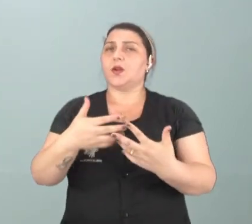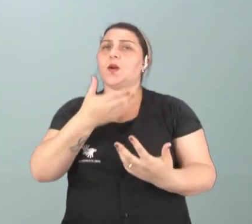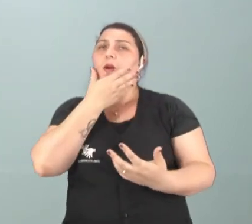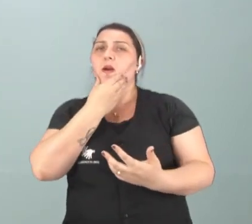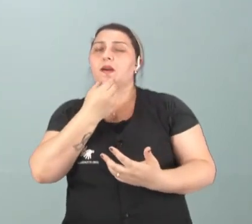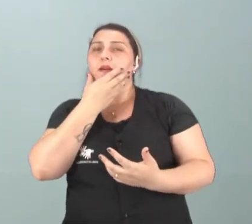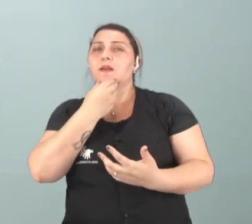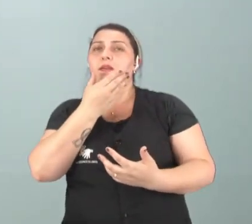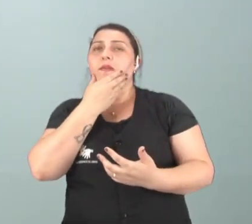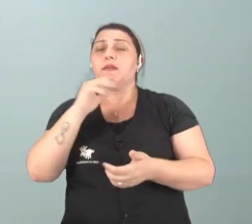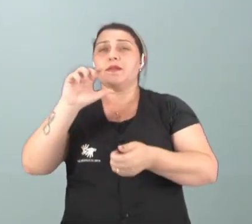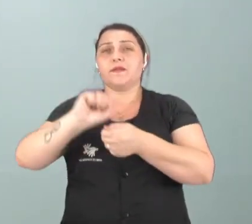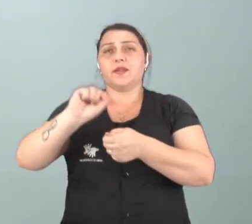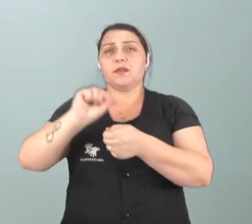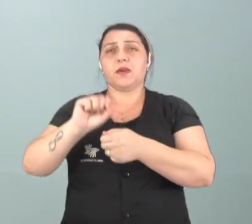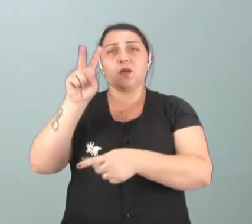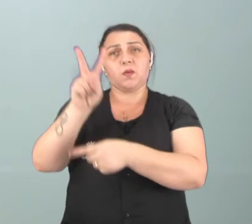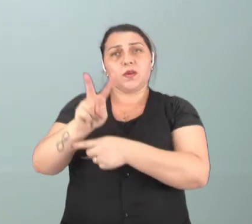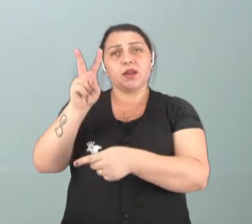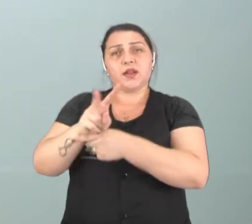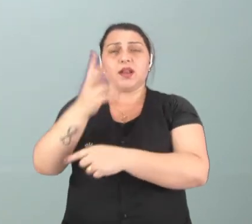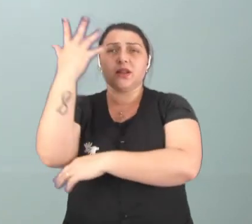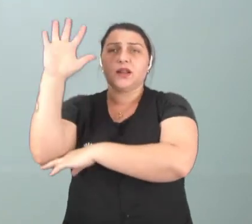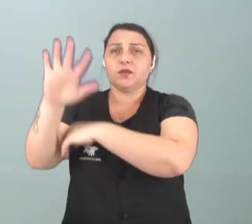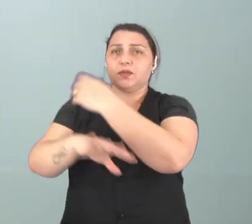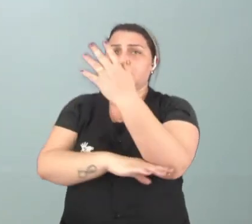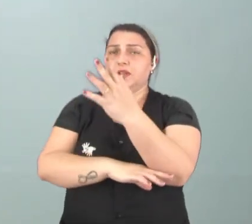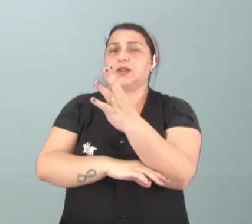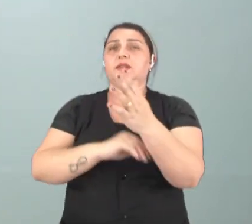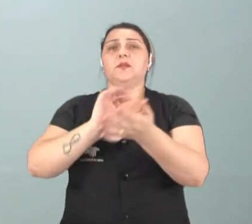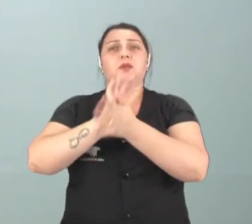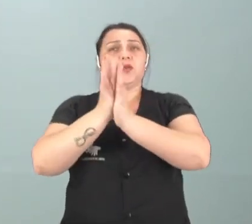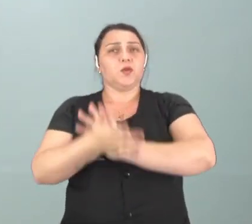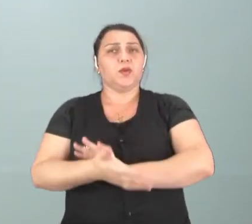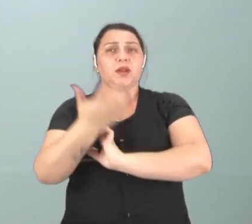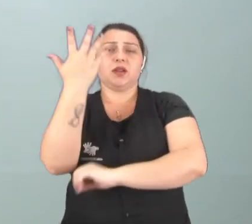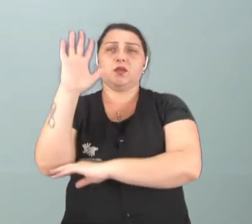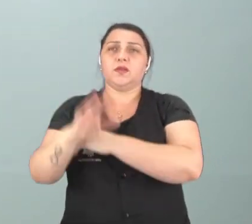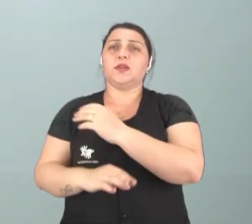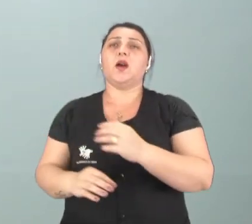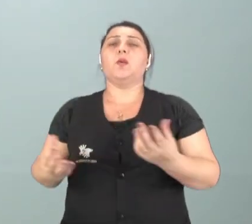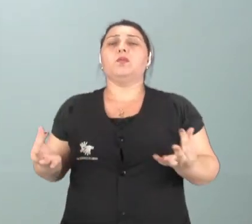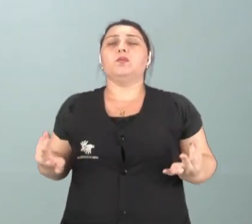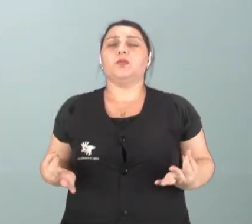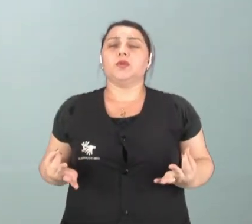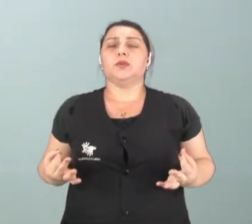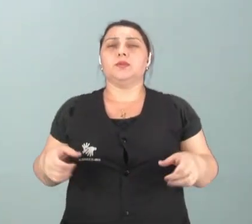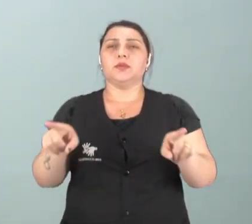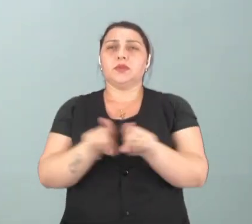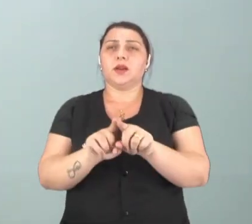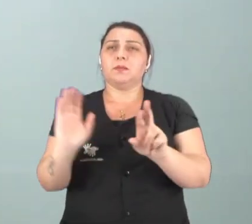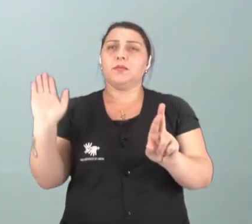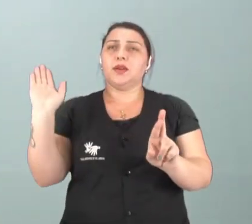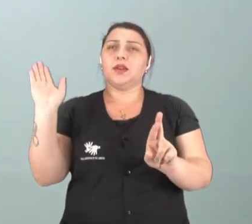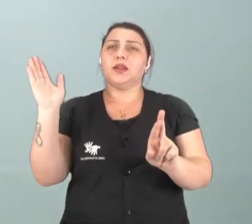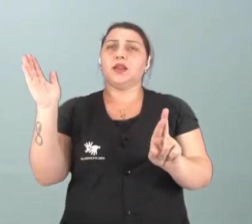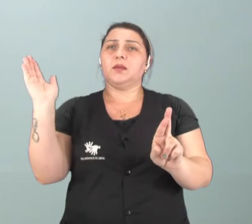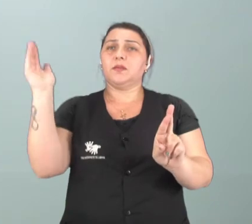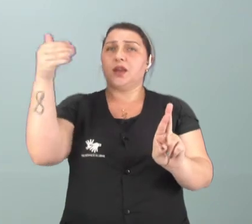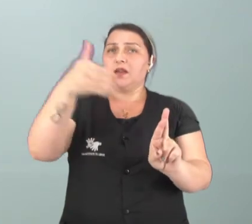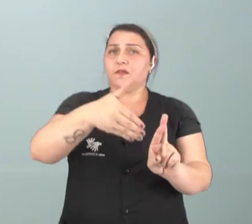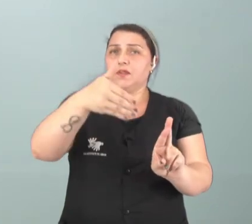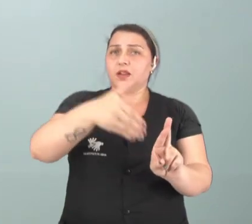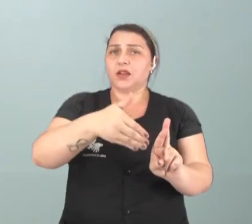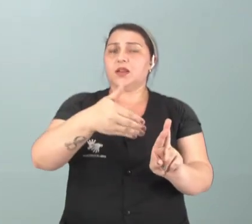homem foi feito pra cuidar da natureza, não destruir a natureza. O budismo, também, temos referência expositiva,